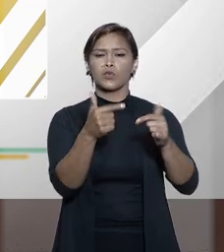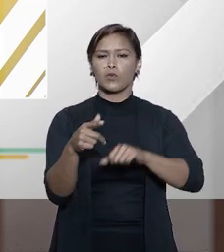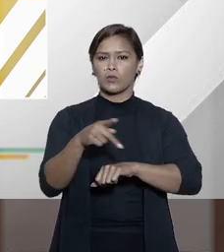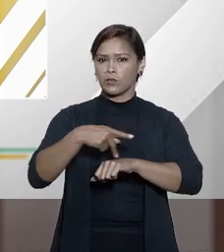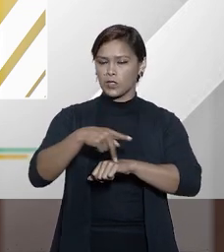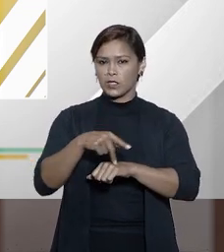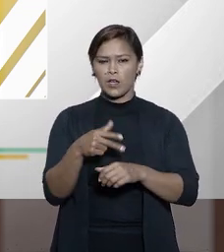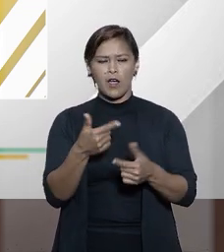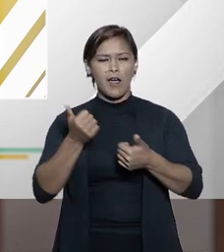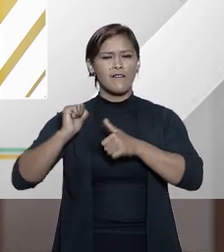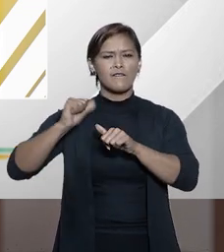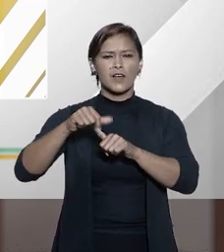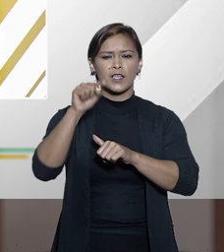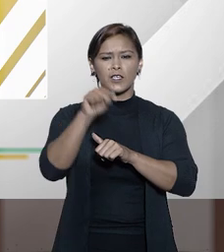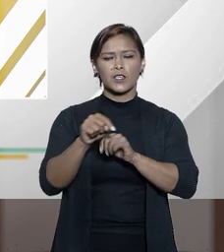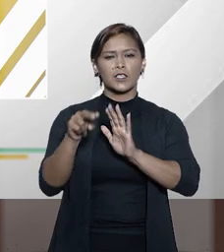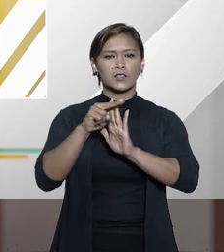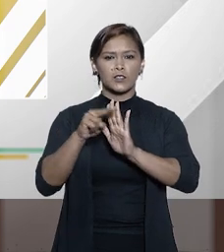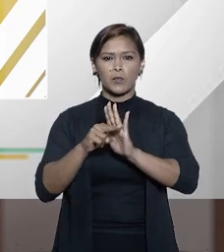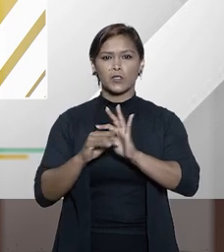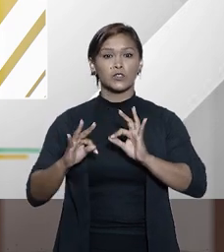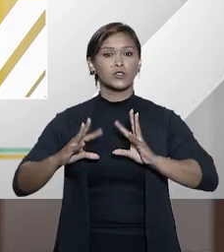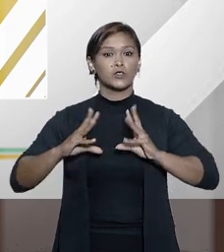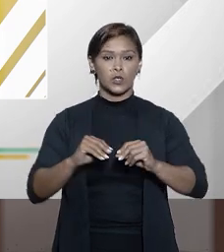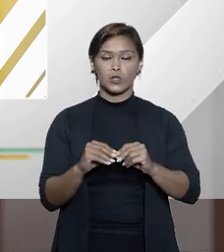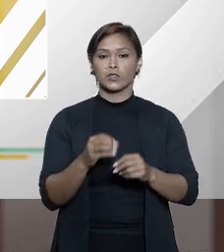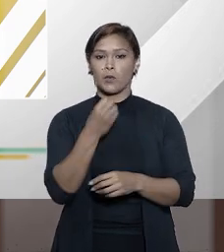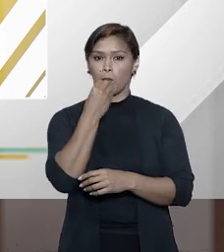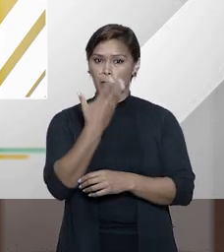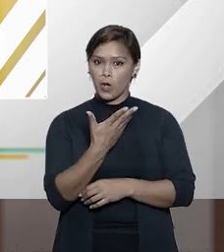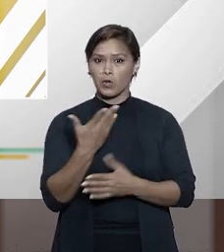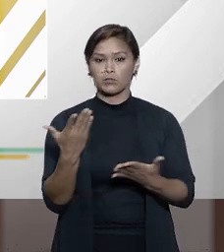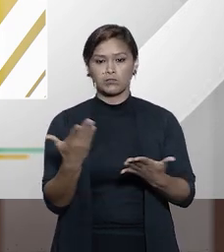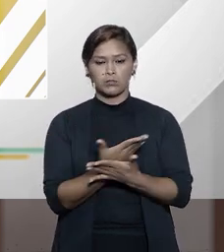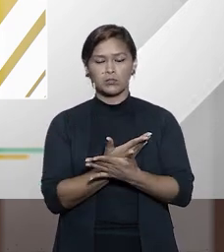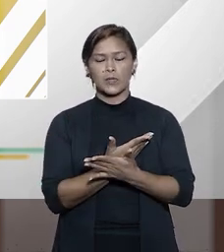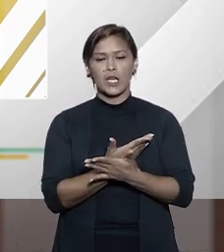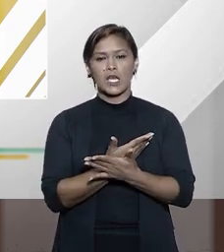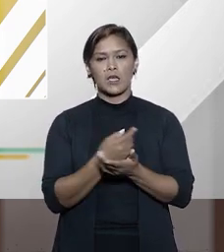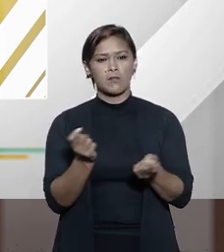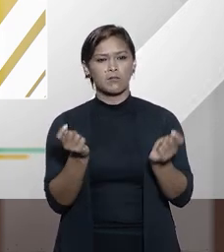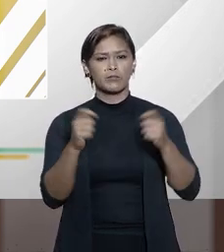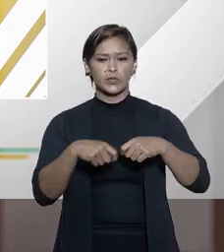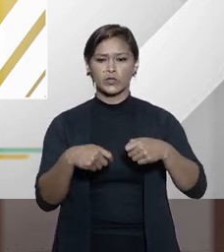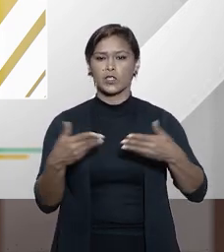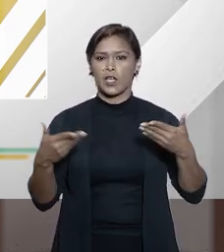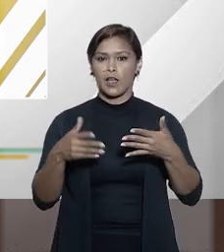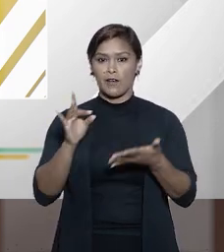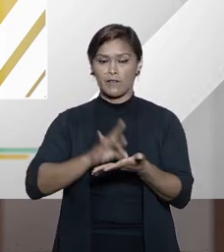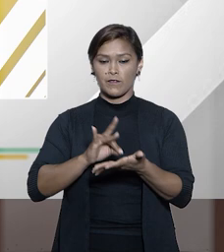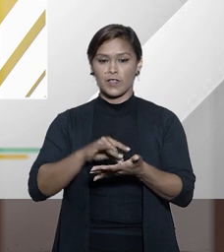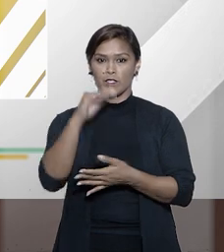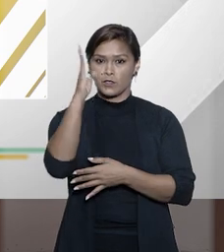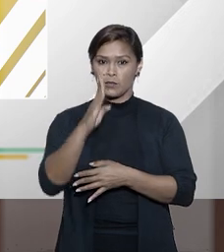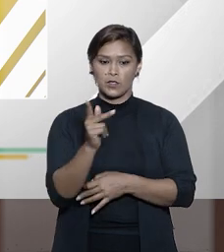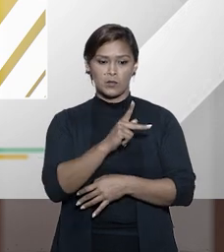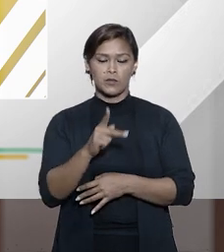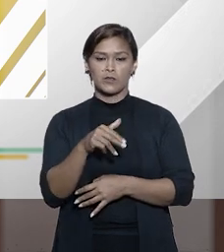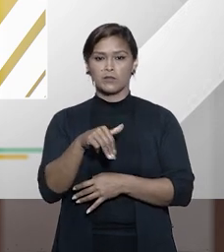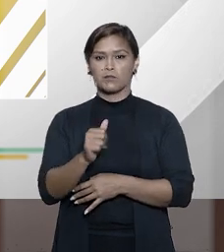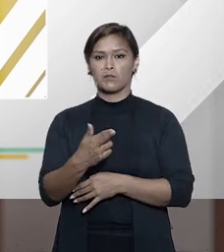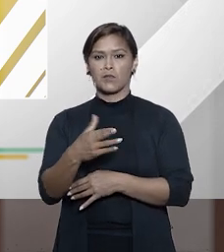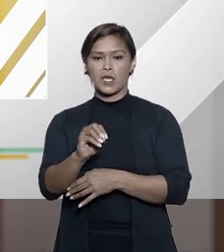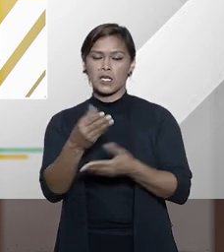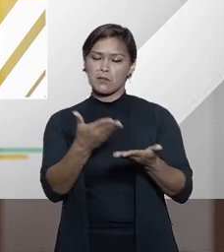país. Vocês avaliam que esses normativos, eles são suficientes para abarcar a nossa atual realidade? Professora Maria